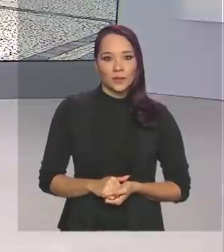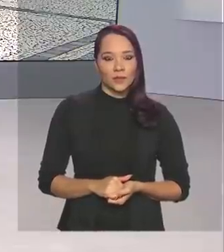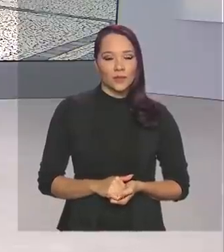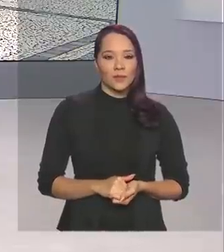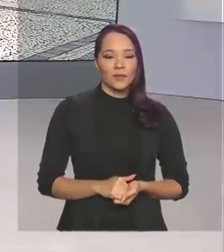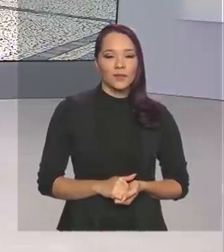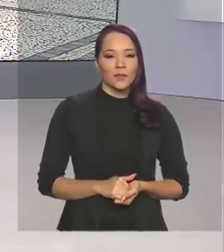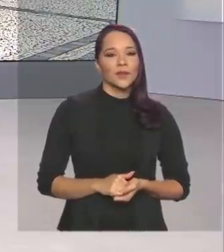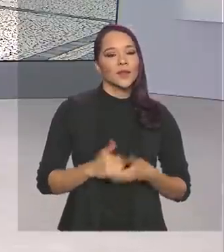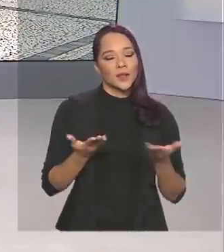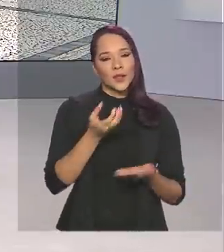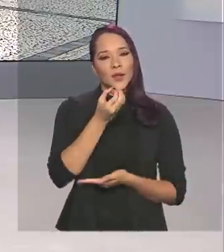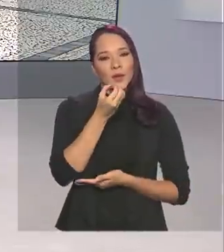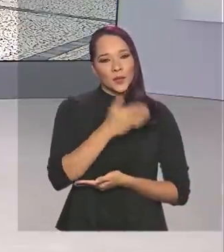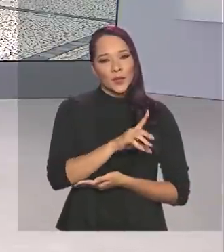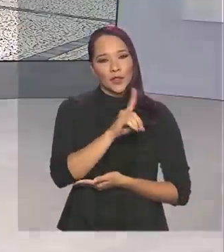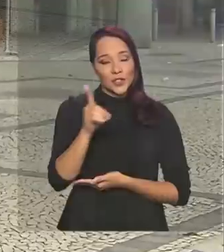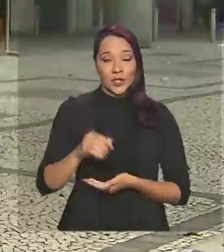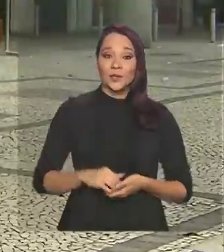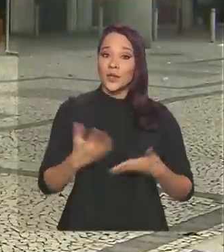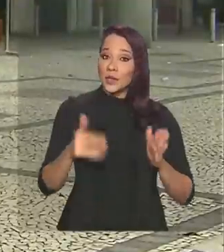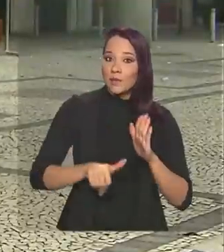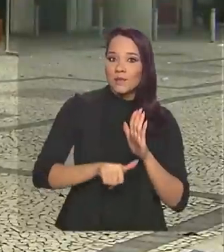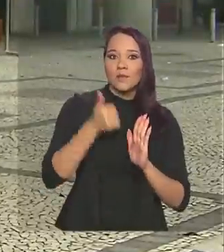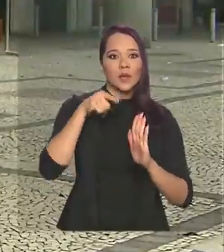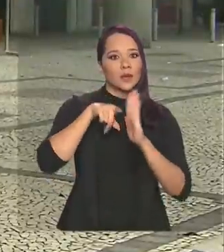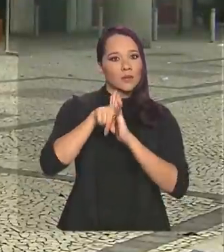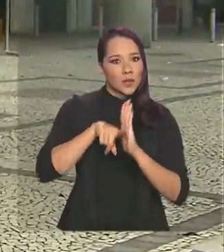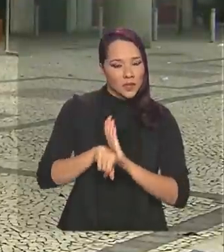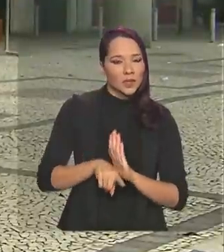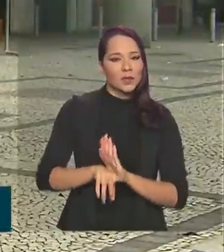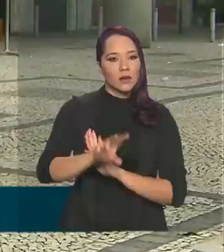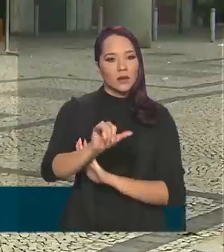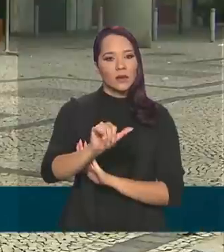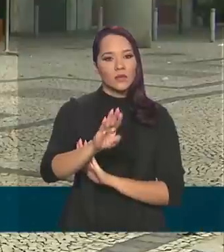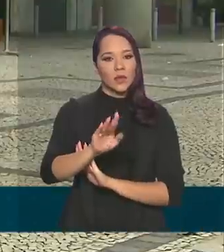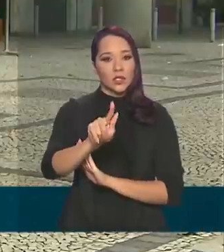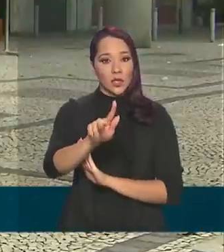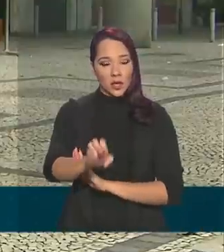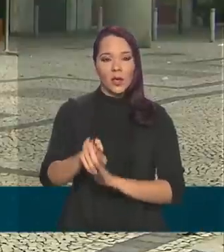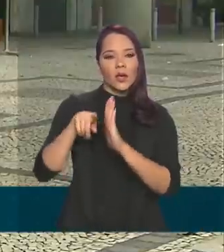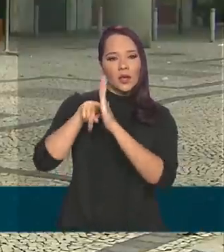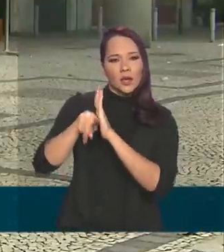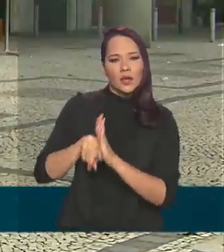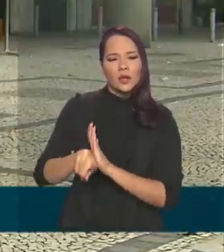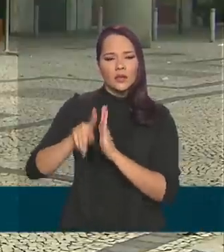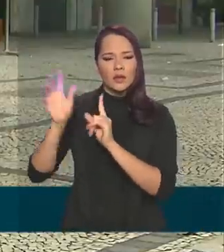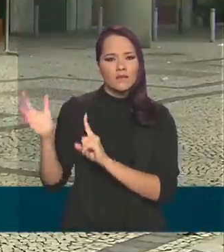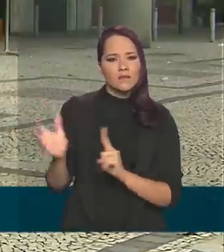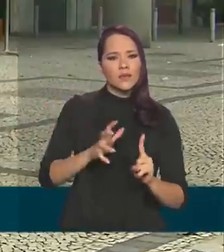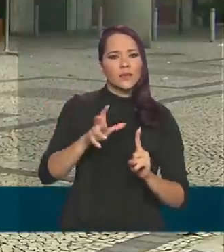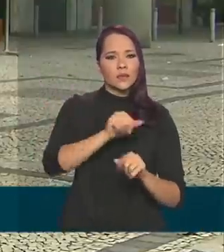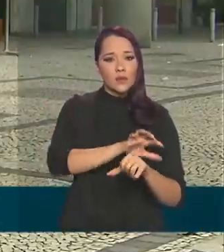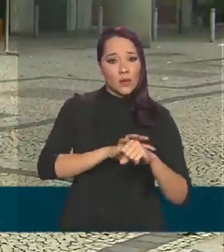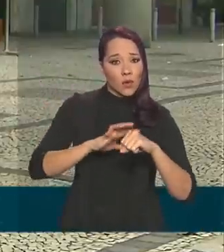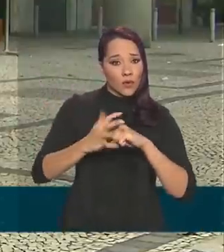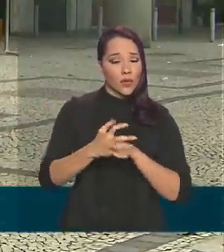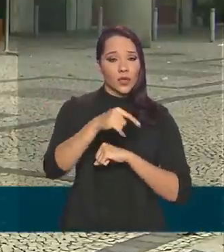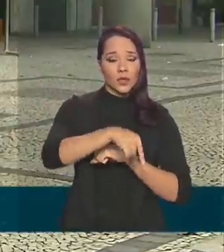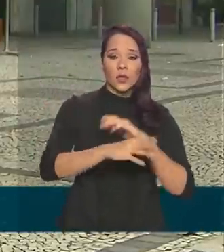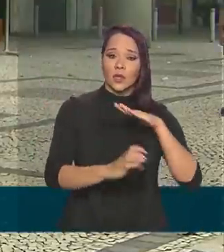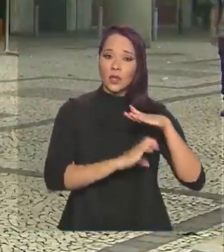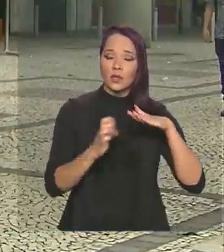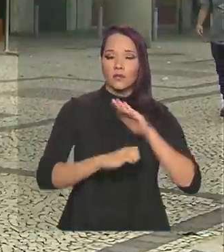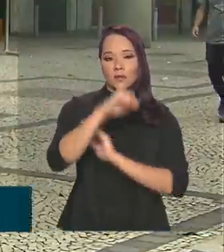Bom dia, Renata. Essa é a primeira pesquisa pulso do IBGE que analisa o impacto da Covid-19 nas